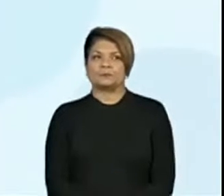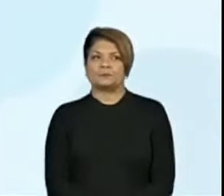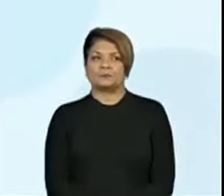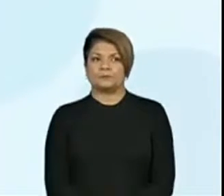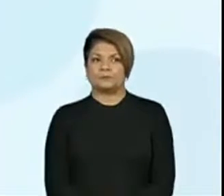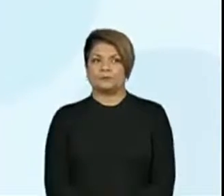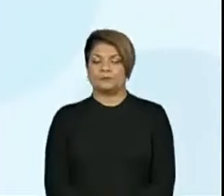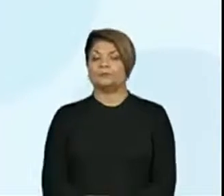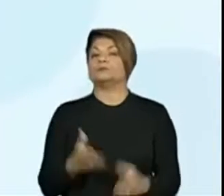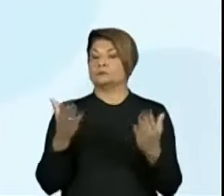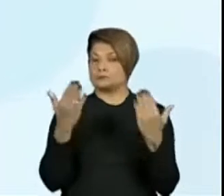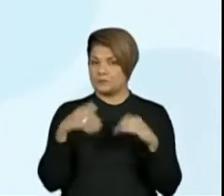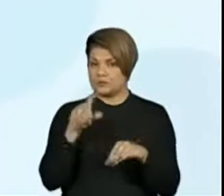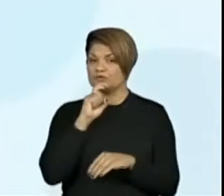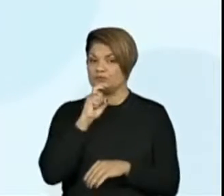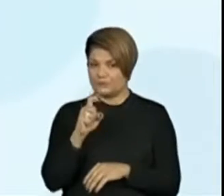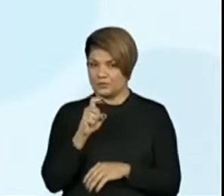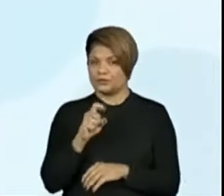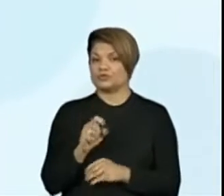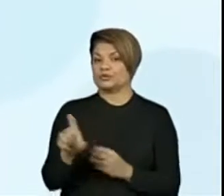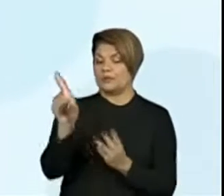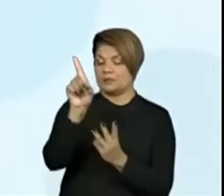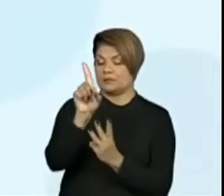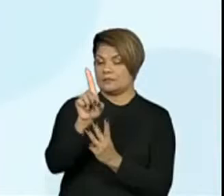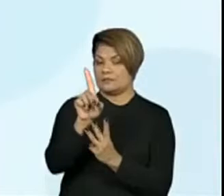Aqui são as dezenas.